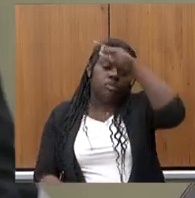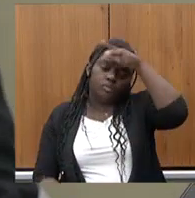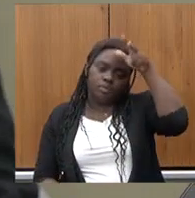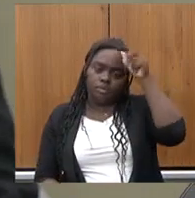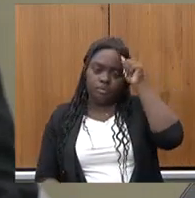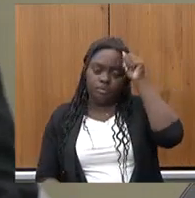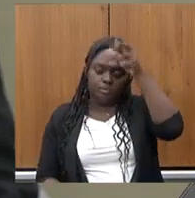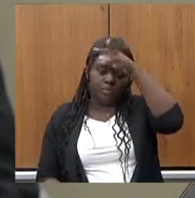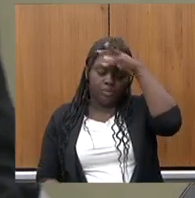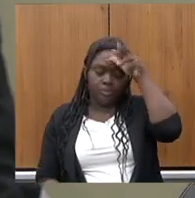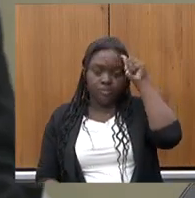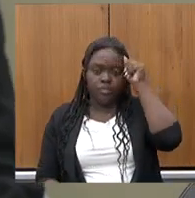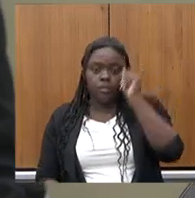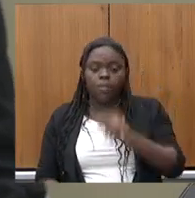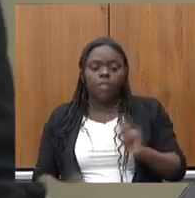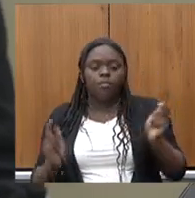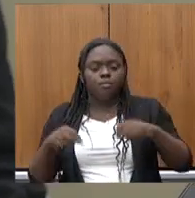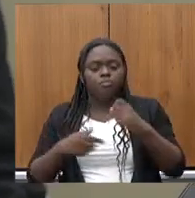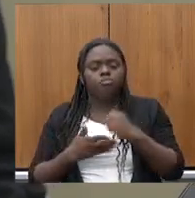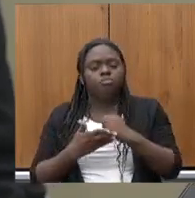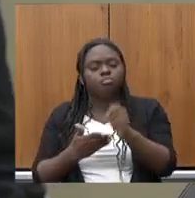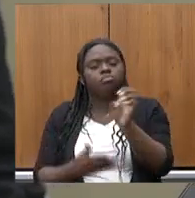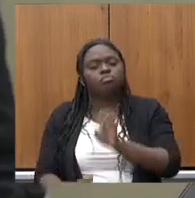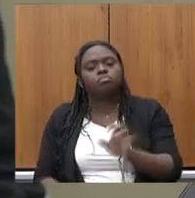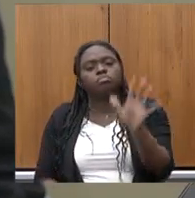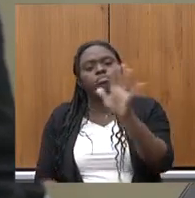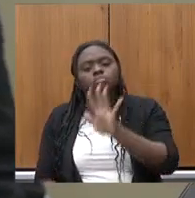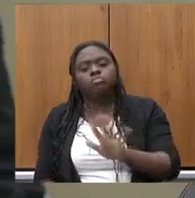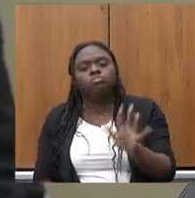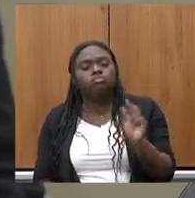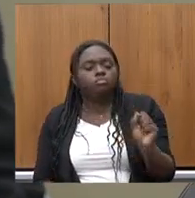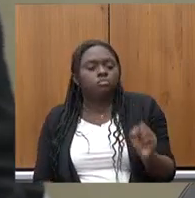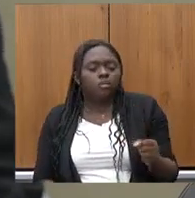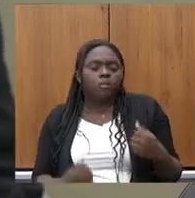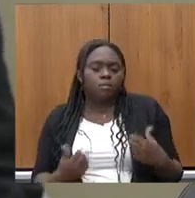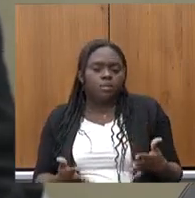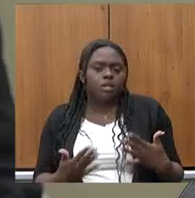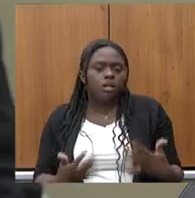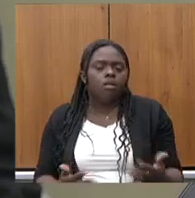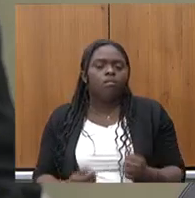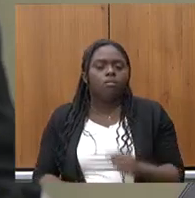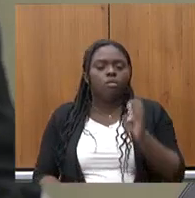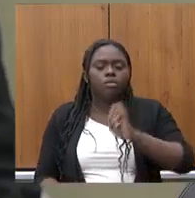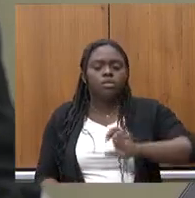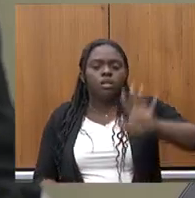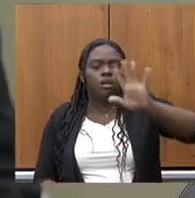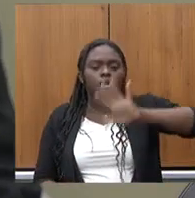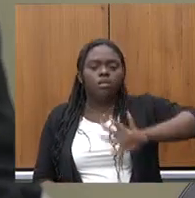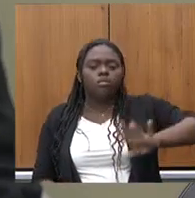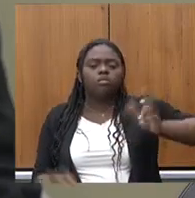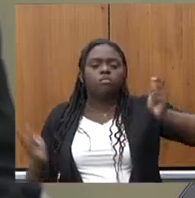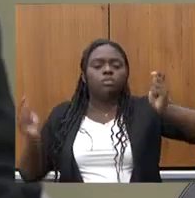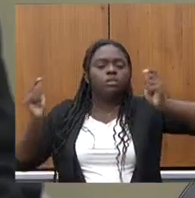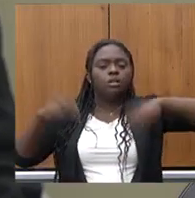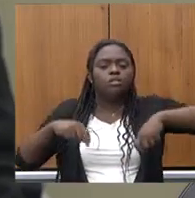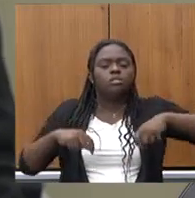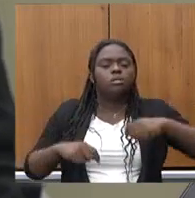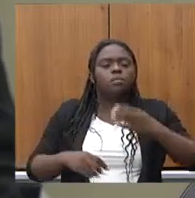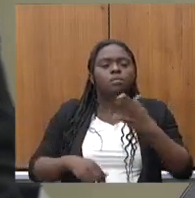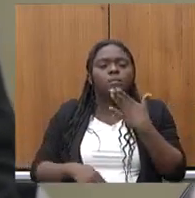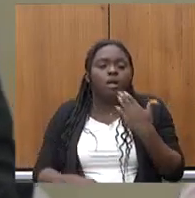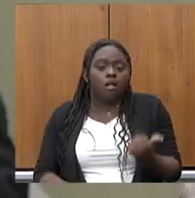Startups que pudessem ajudar o Estado a ser um Estado mais leve, a ser um Estado que pudesse ser mais